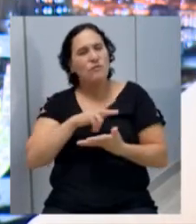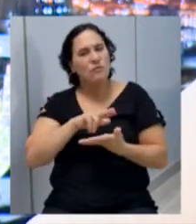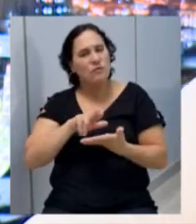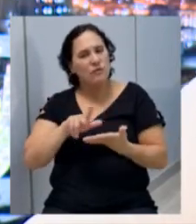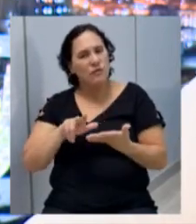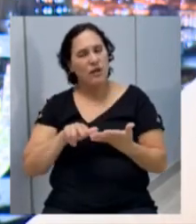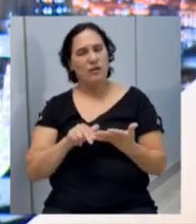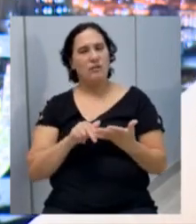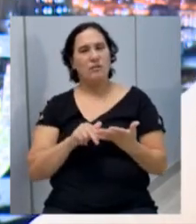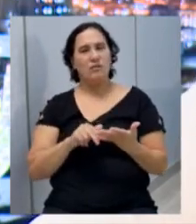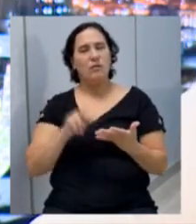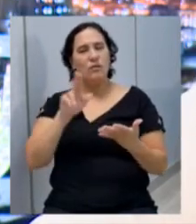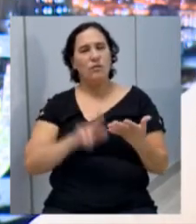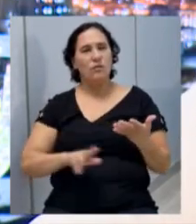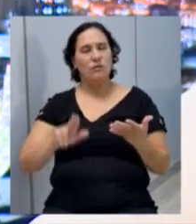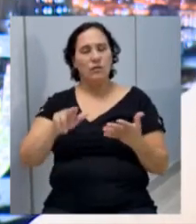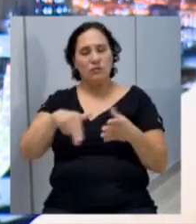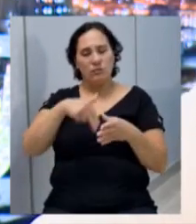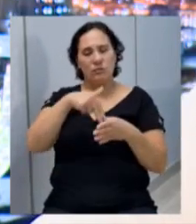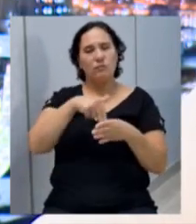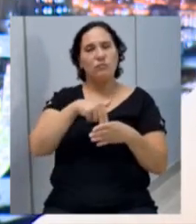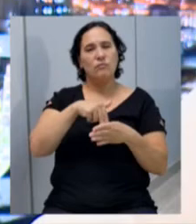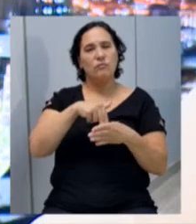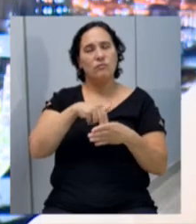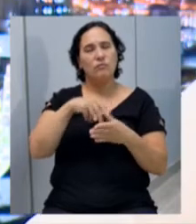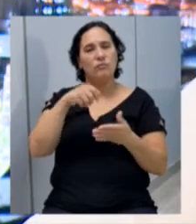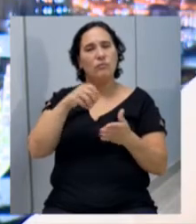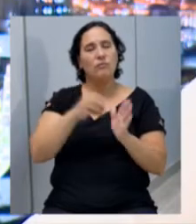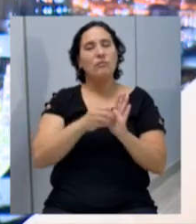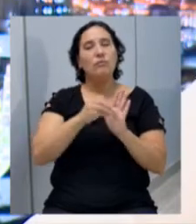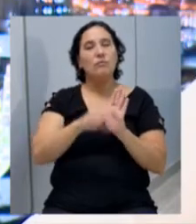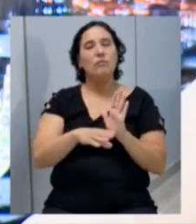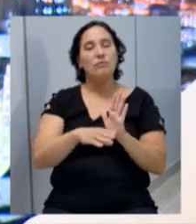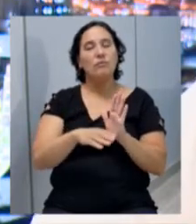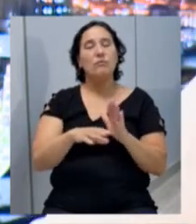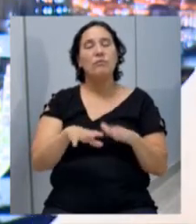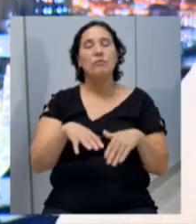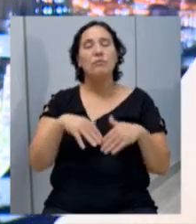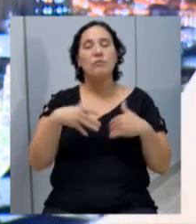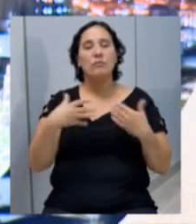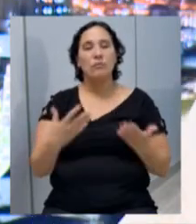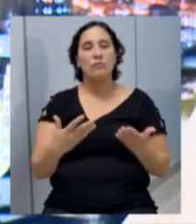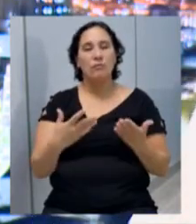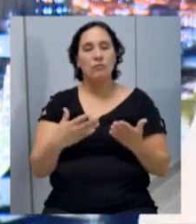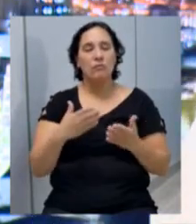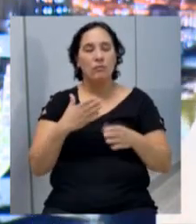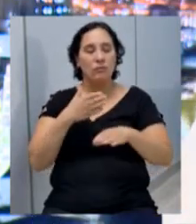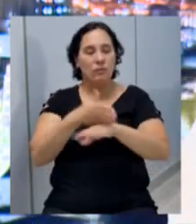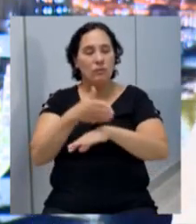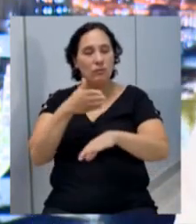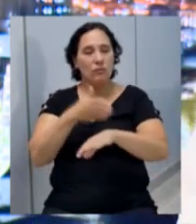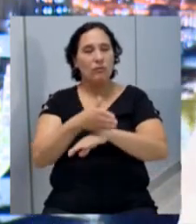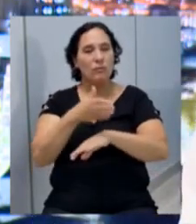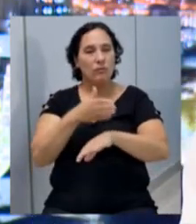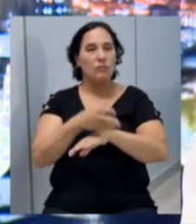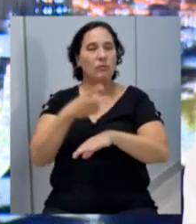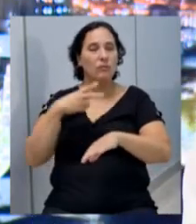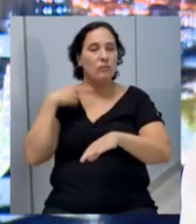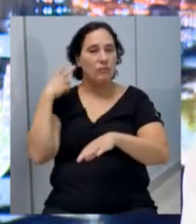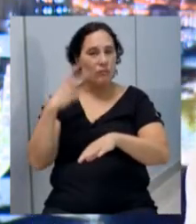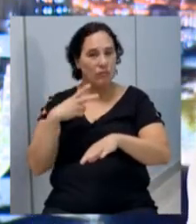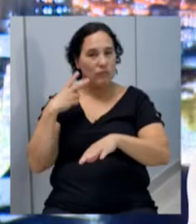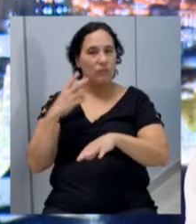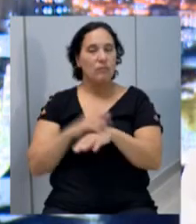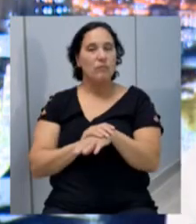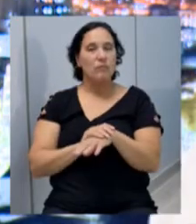também, usando essa tribuna, levando a reivindicação quanto o acesso dos vereadores e também